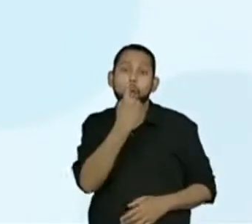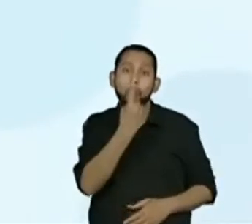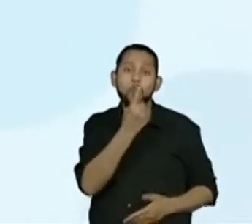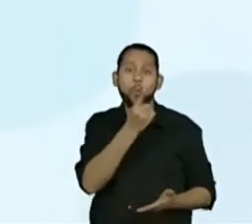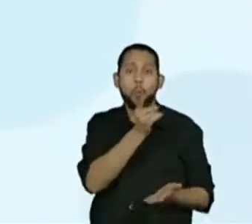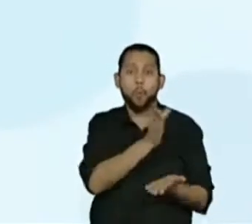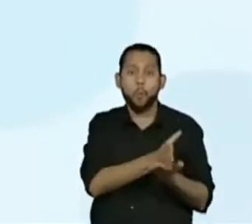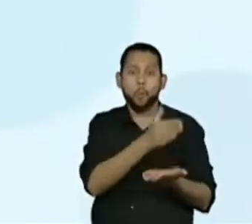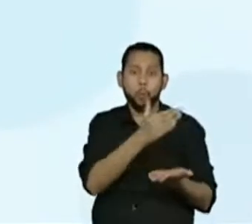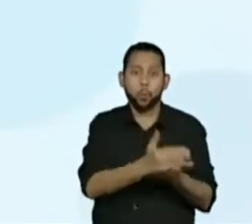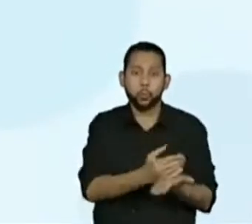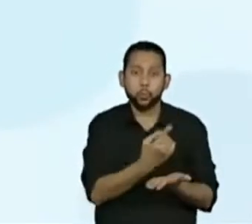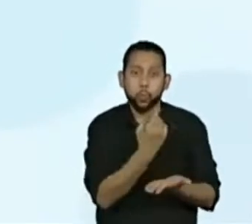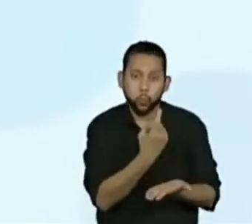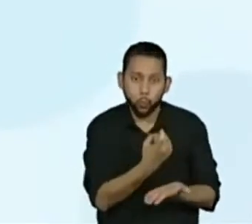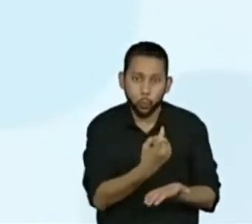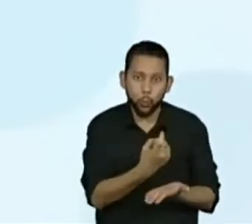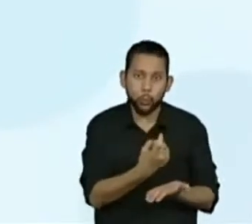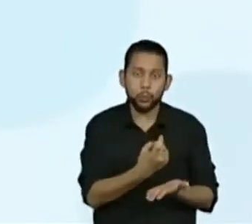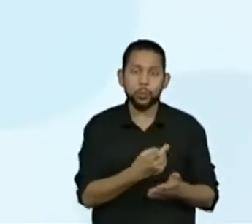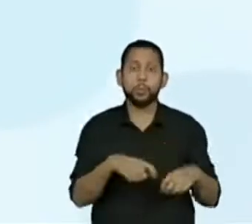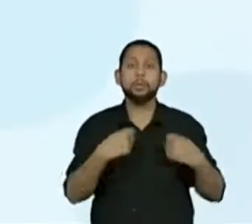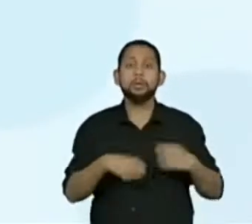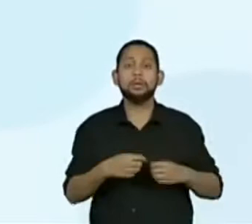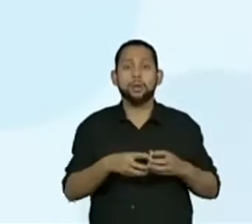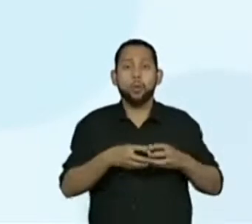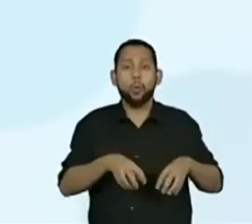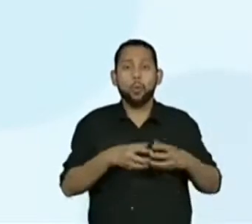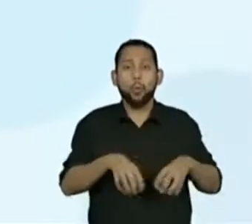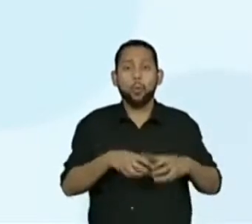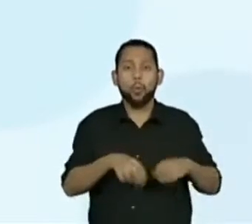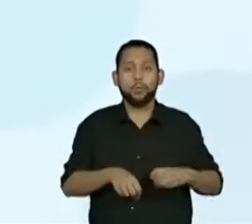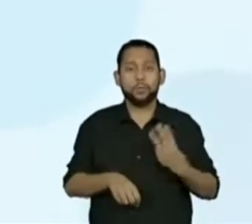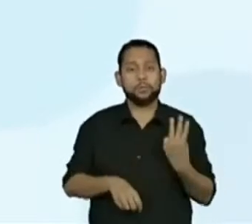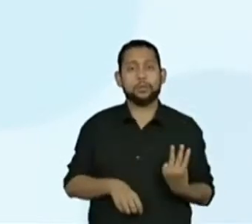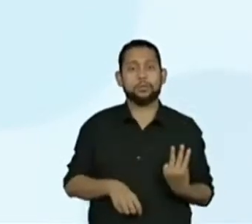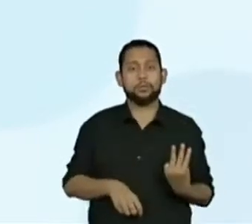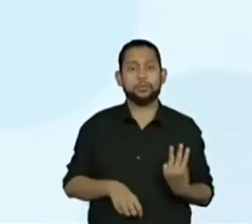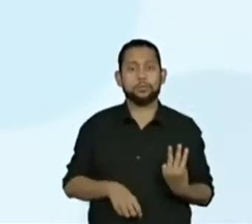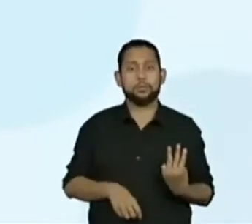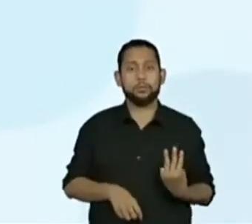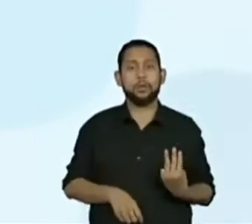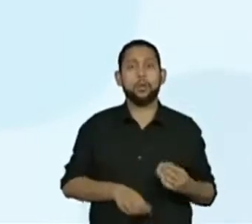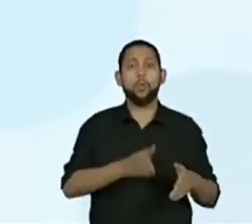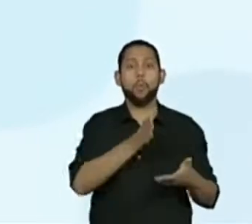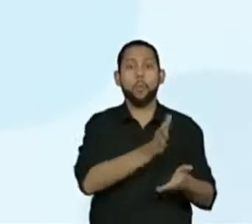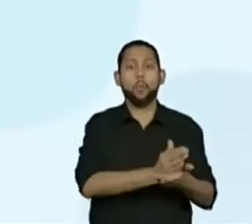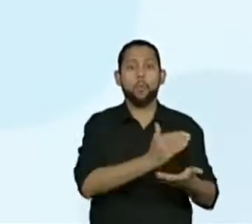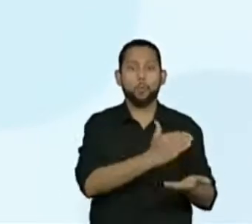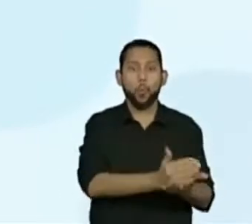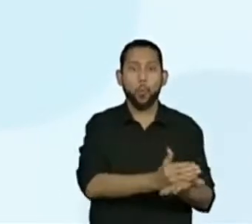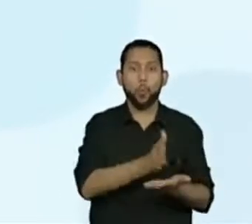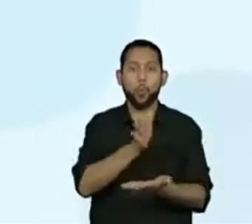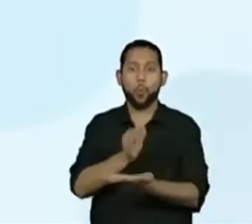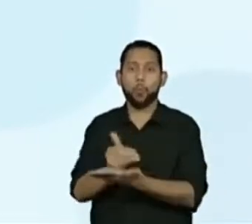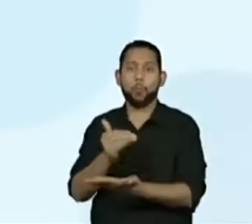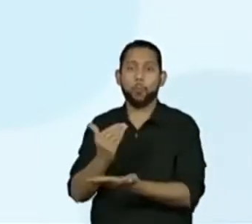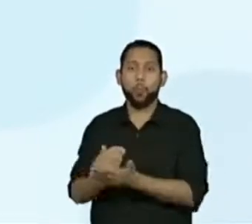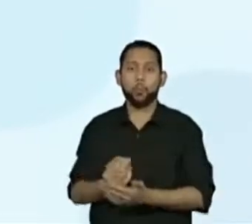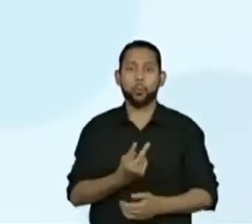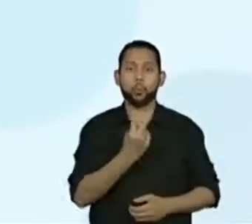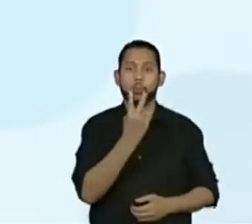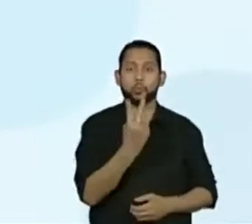de vezes que eu vou utilizar os ovos. Então, 3 vezes 2 vão dar 6 ovos.